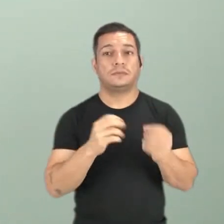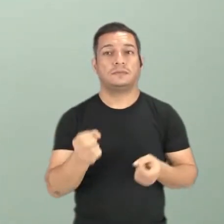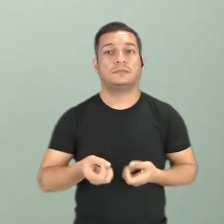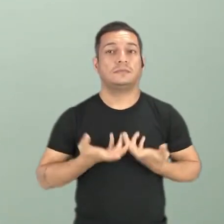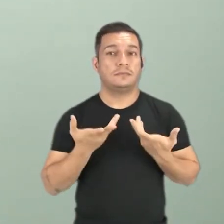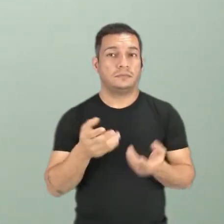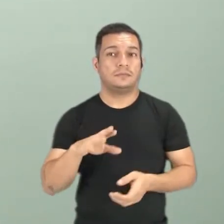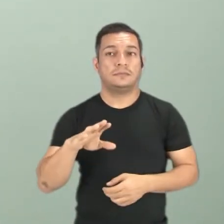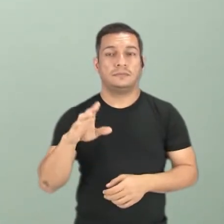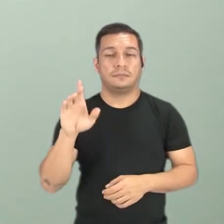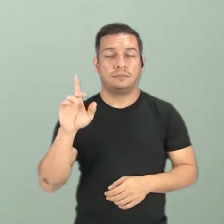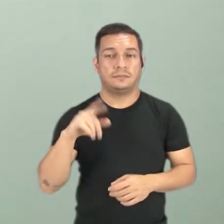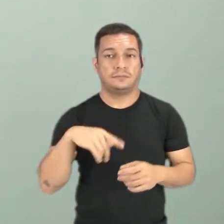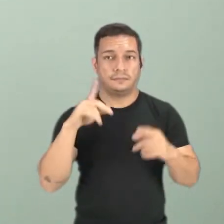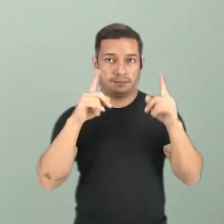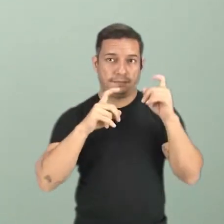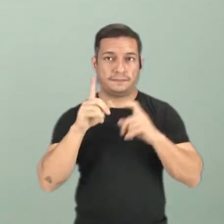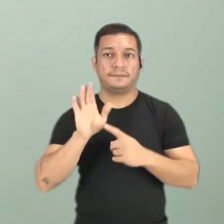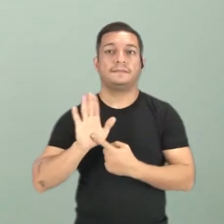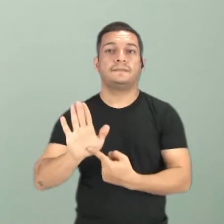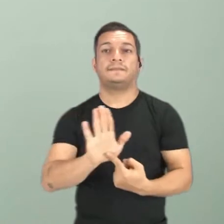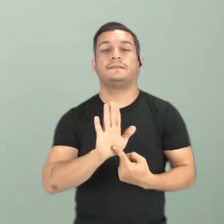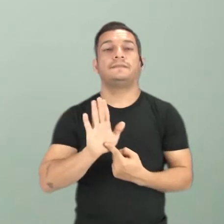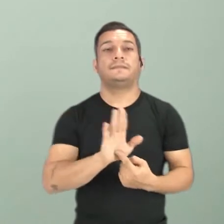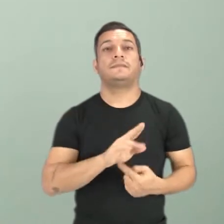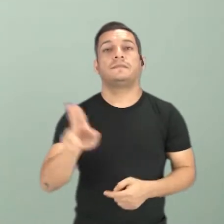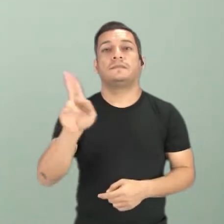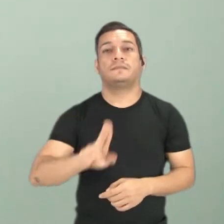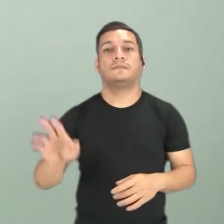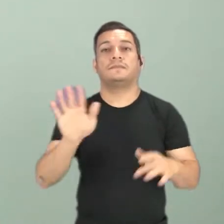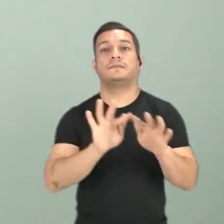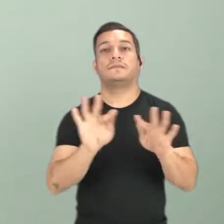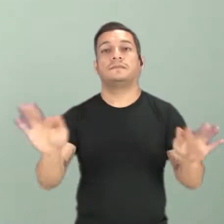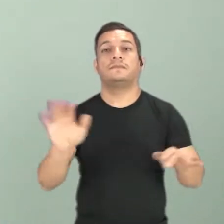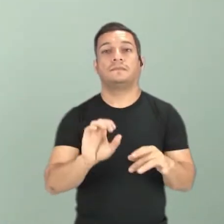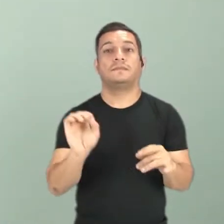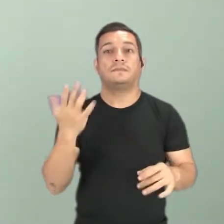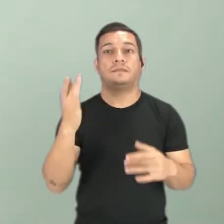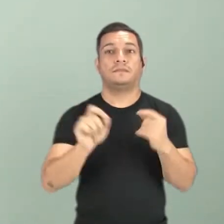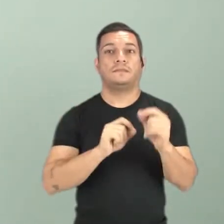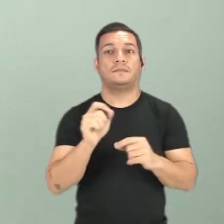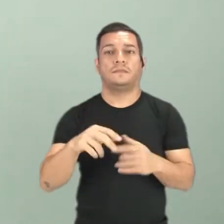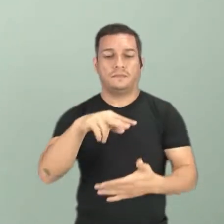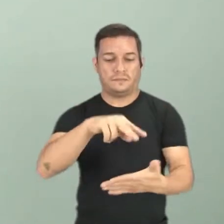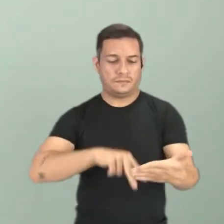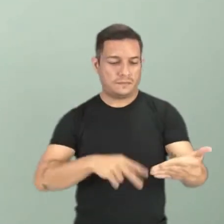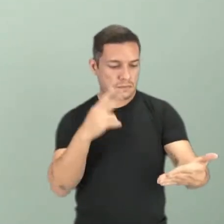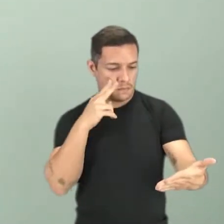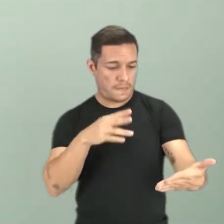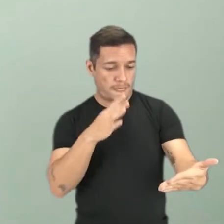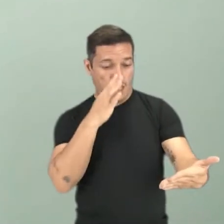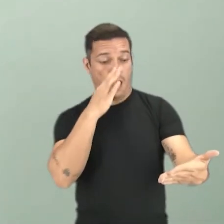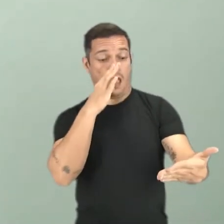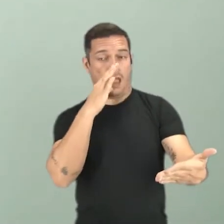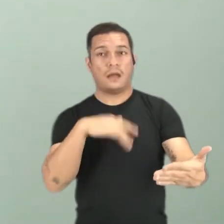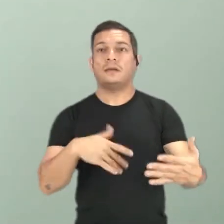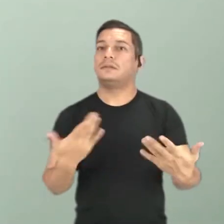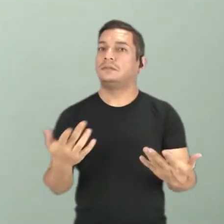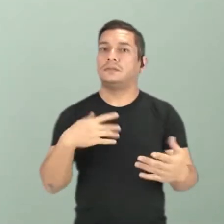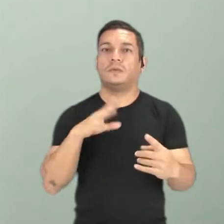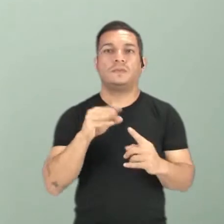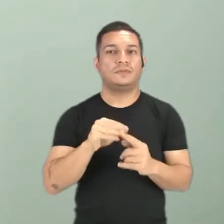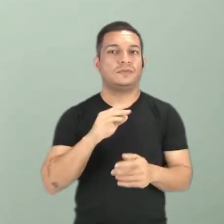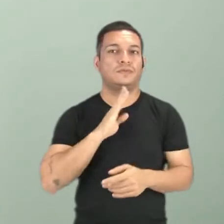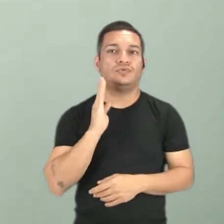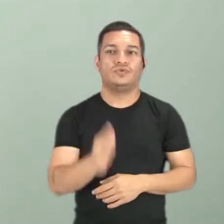expressivo, né? A utilização dessa frase para causar uma reação no leitor. Ele não é objetivo, ele não é